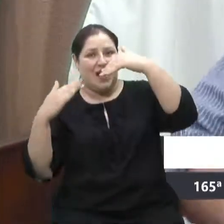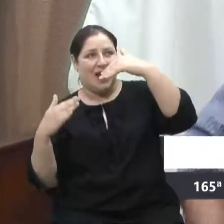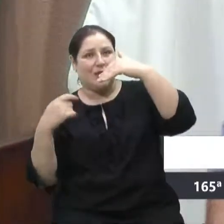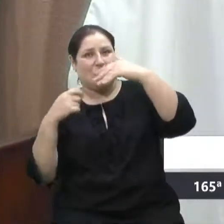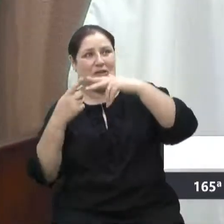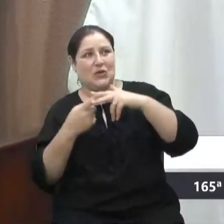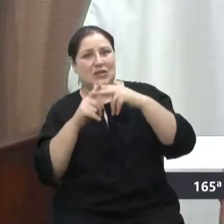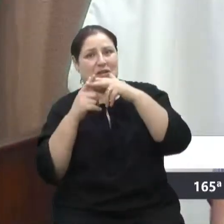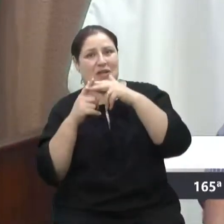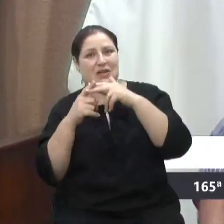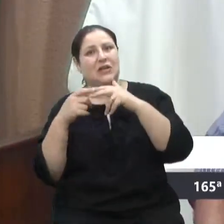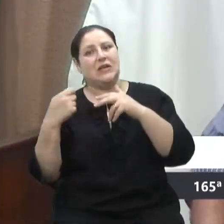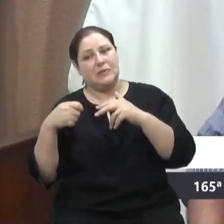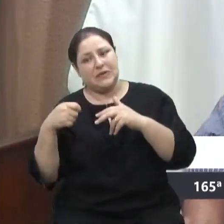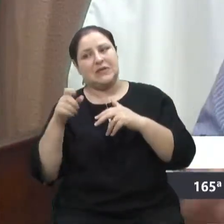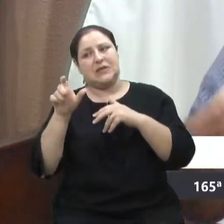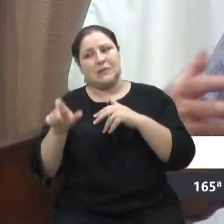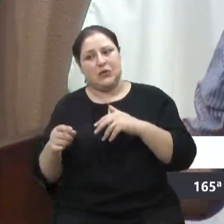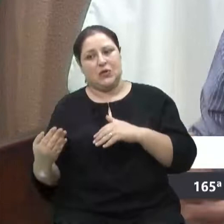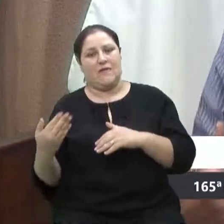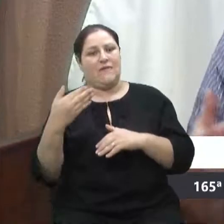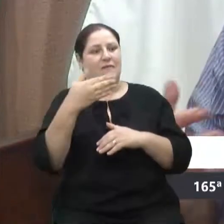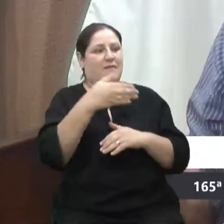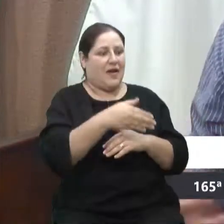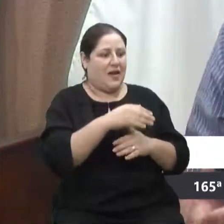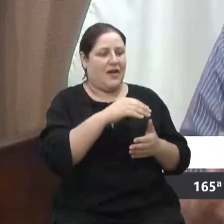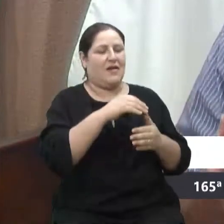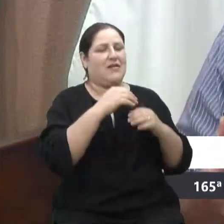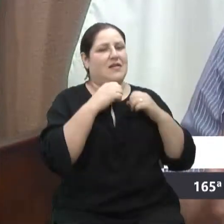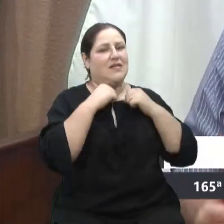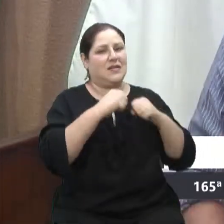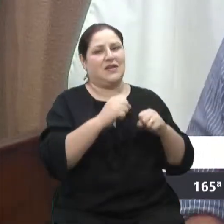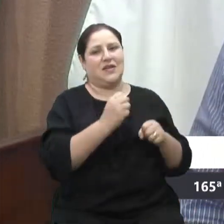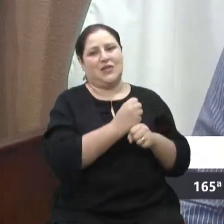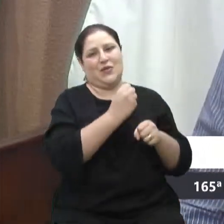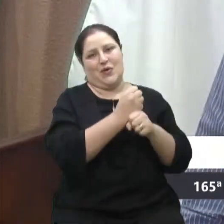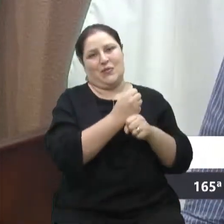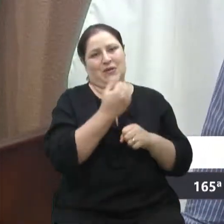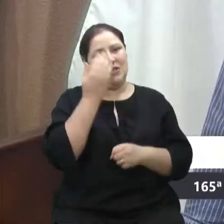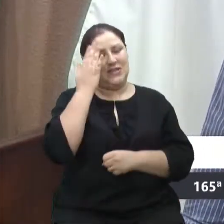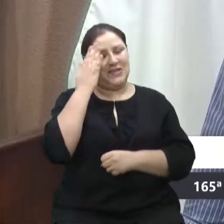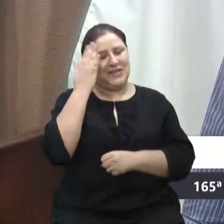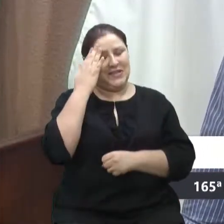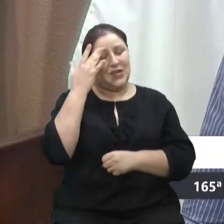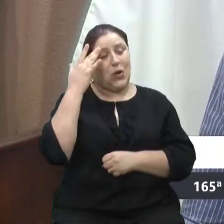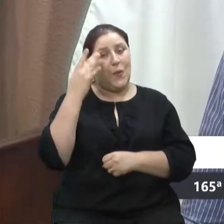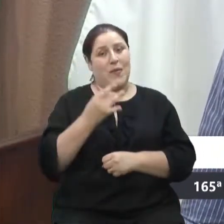ir lá na Secretaria de Obras. Pra gente ter essa compreensão das dificuldades.